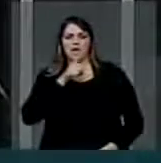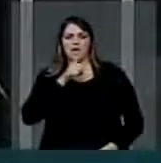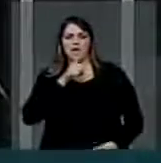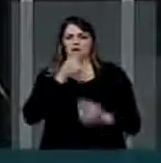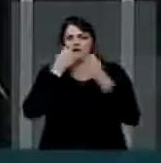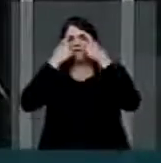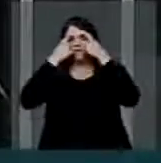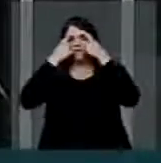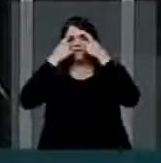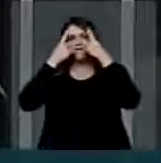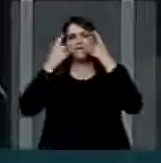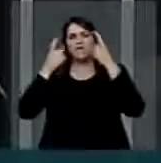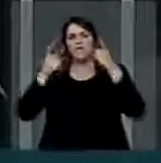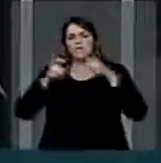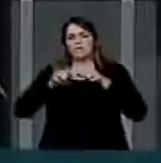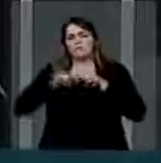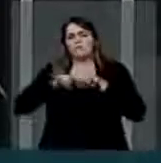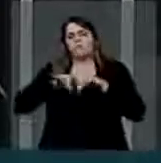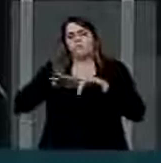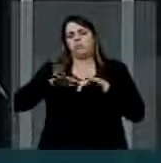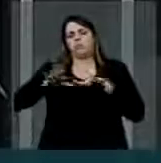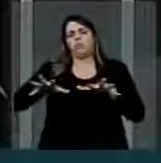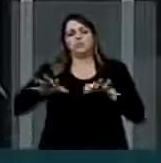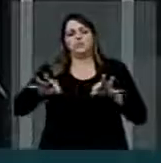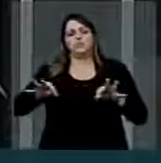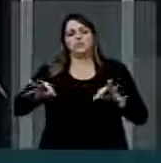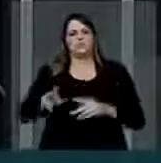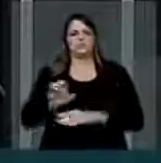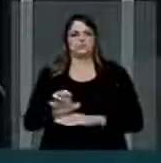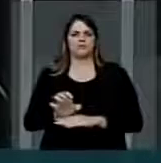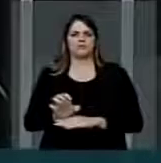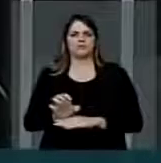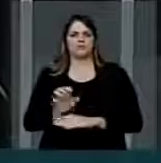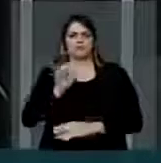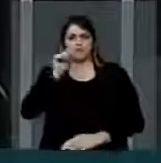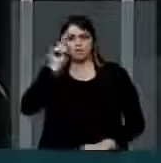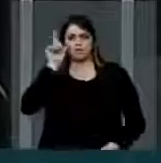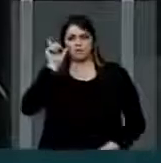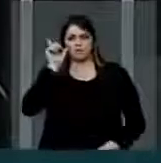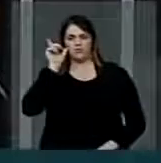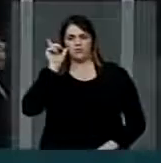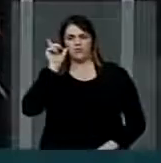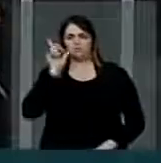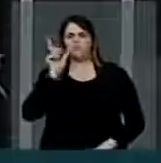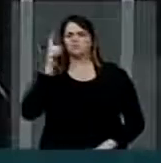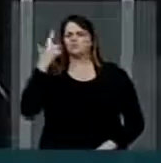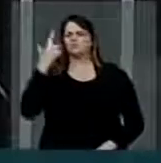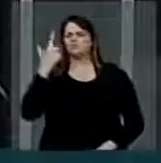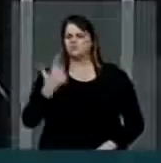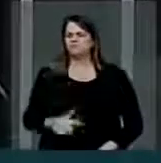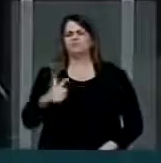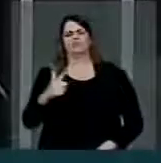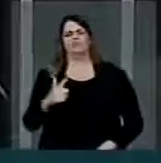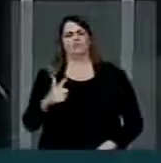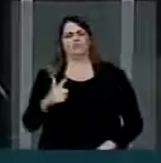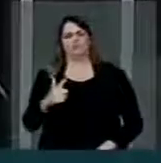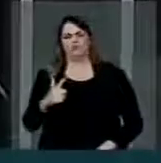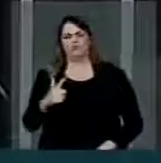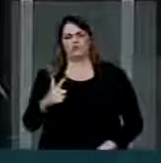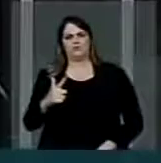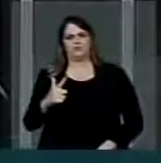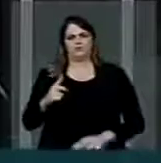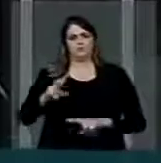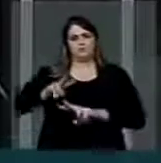violência tomou conta de todo o Estado. Ontem, mais uma rebelião no